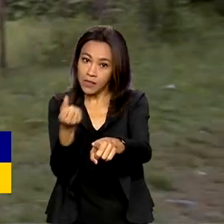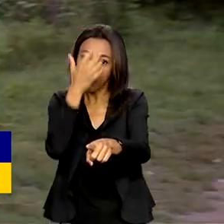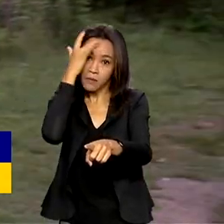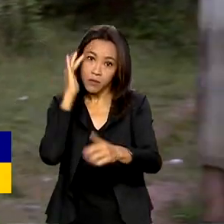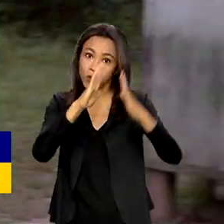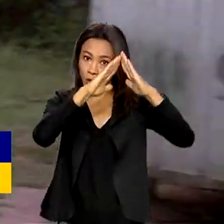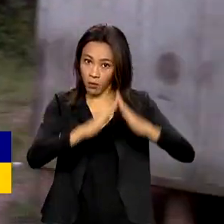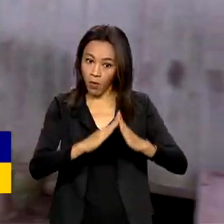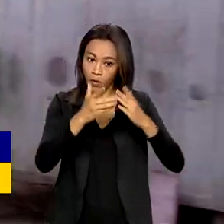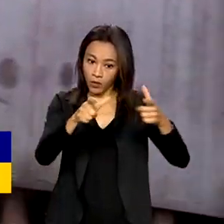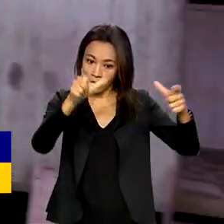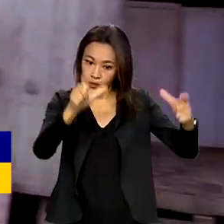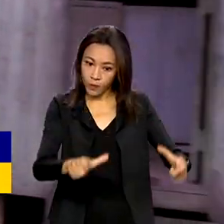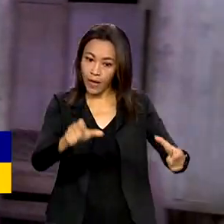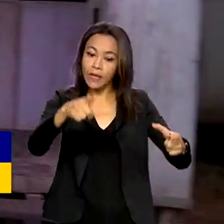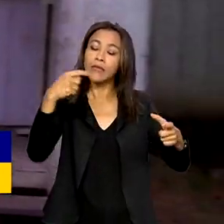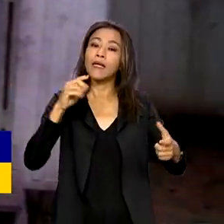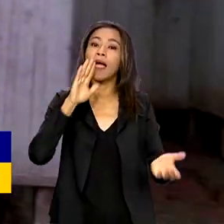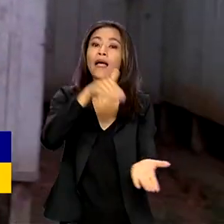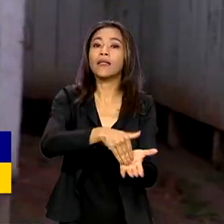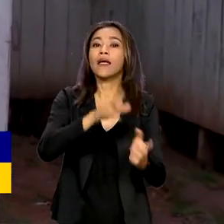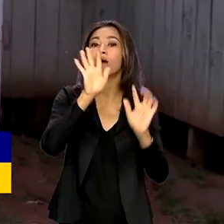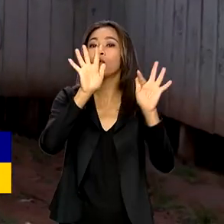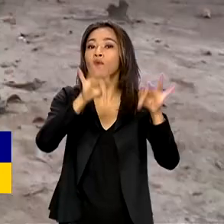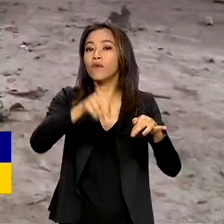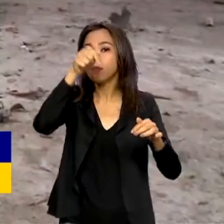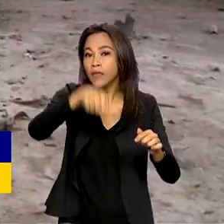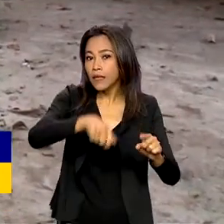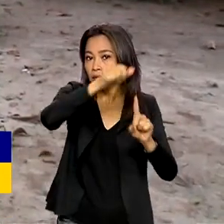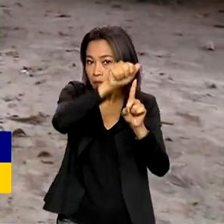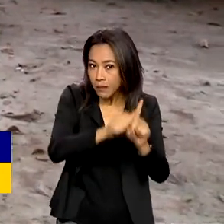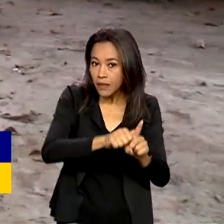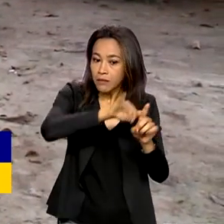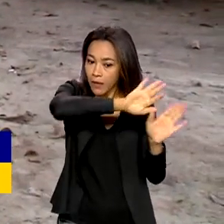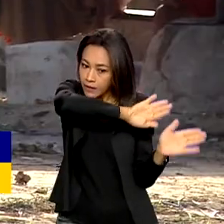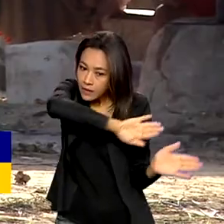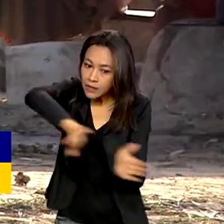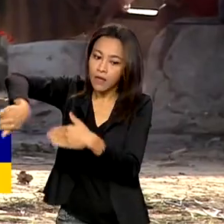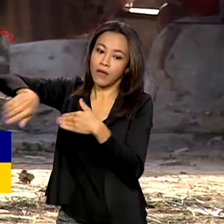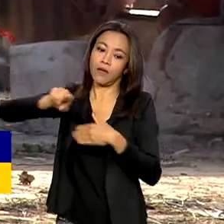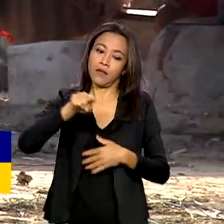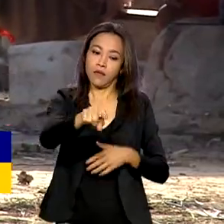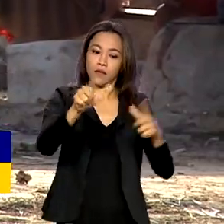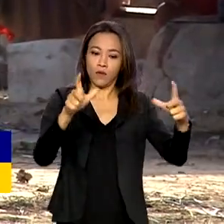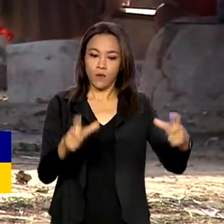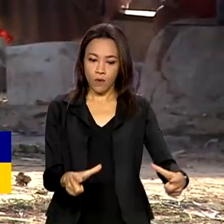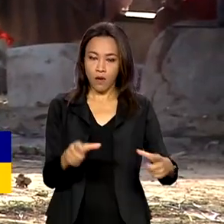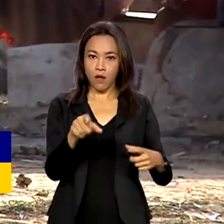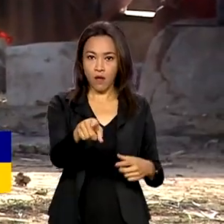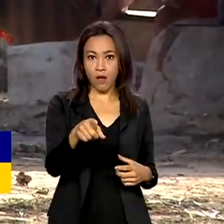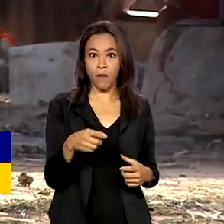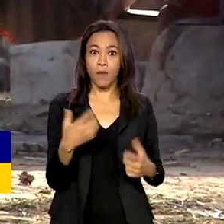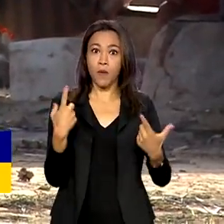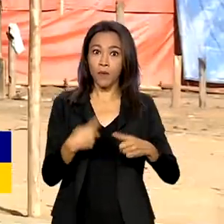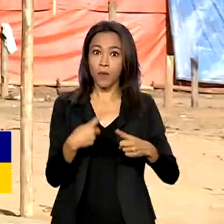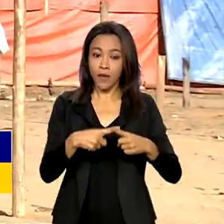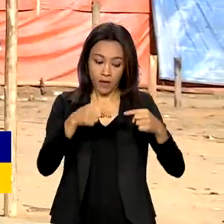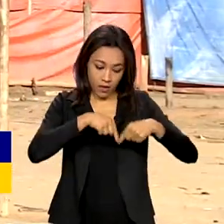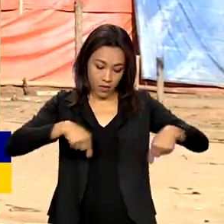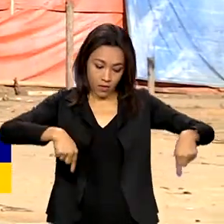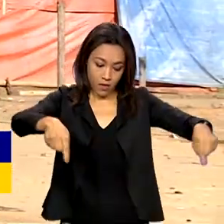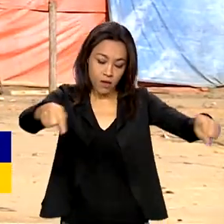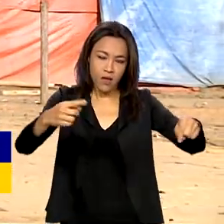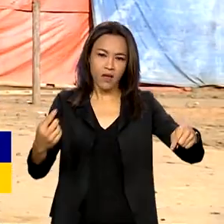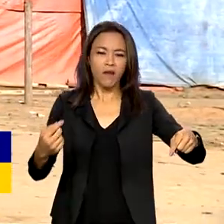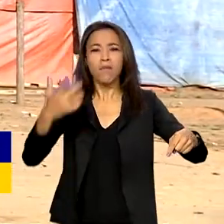deste mês para desocupar a terra indígena Alto Rio Guamá, no Pará. Entre os ocupantes ilegais da área estão